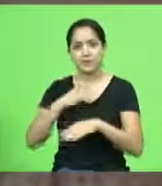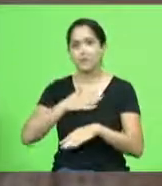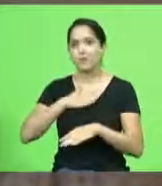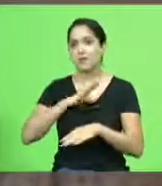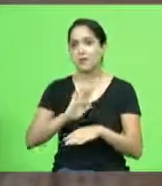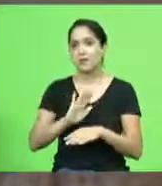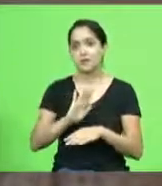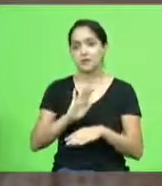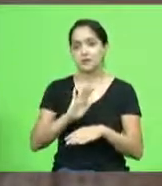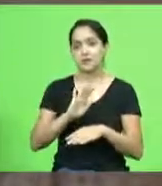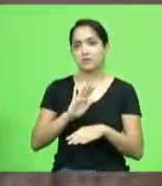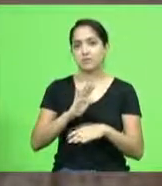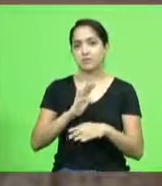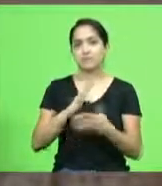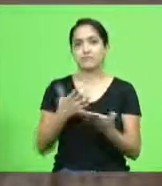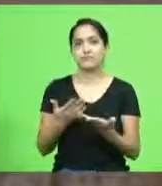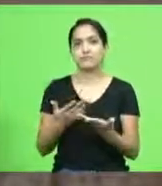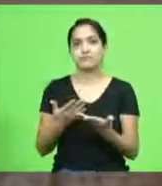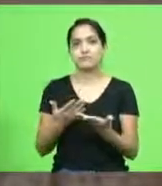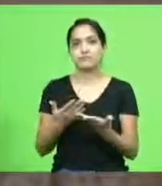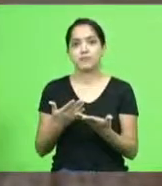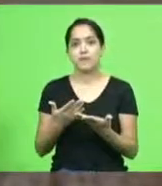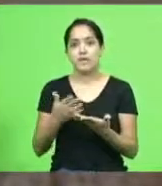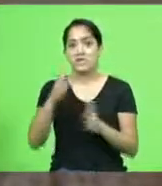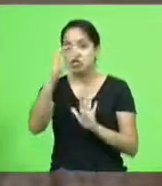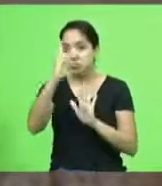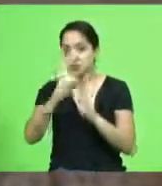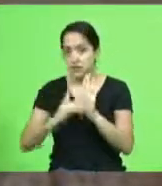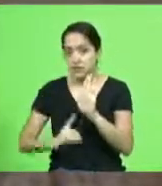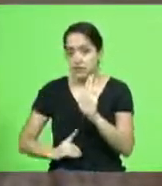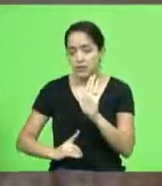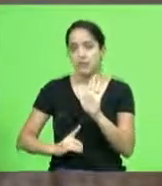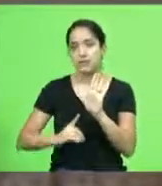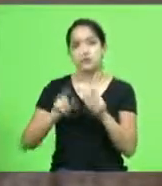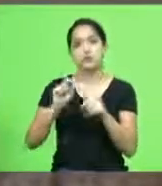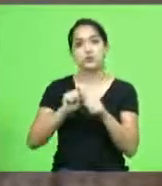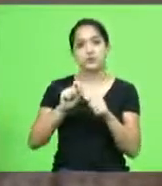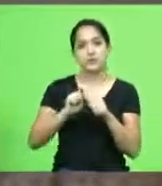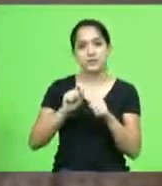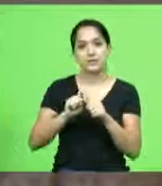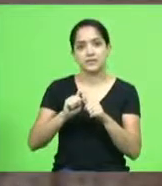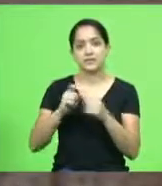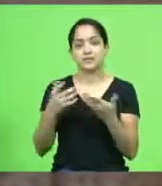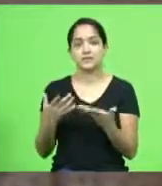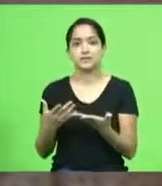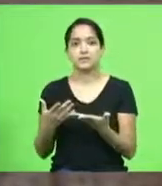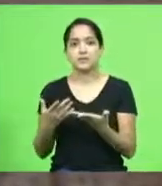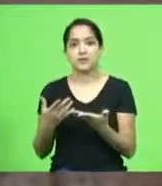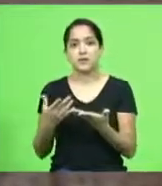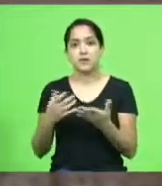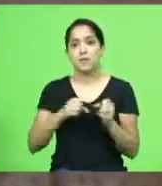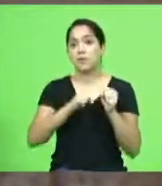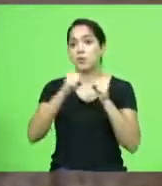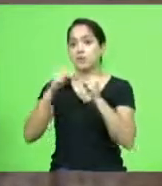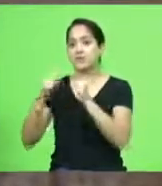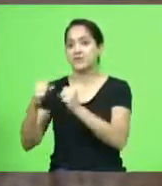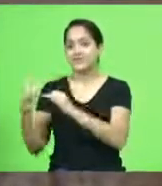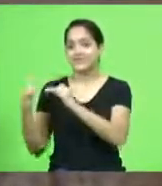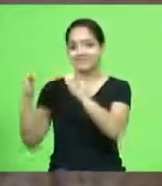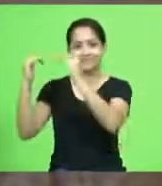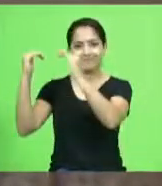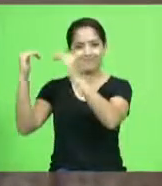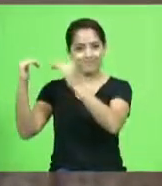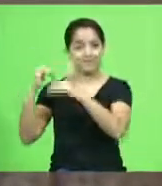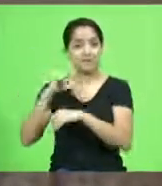que não tem não deveriam ter o direito de fazer de ter todo esse poder que tem que